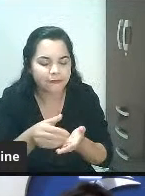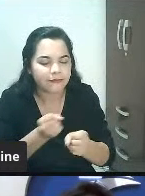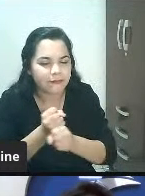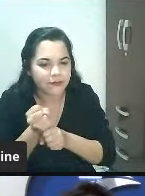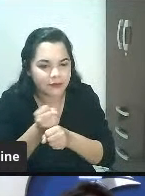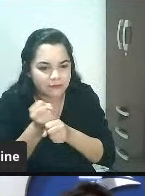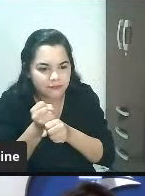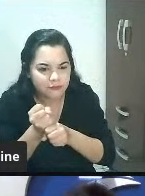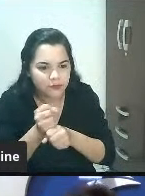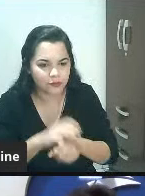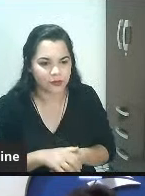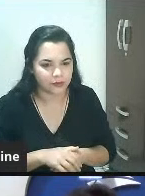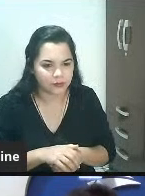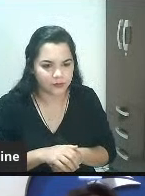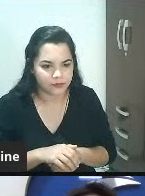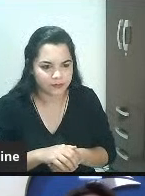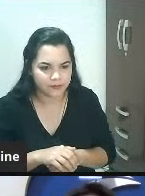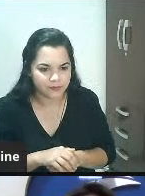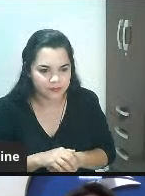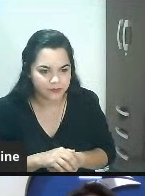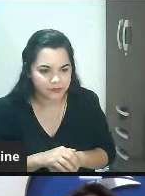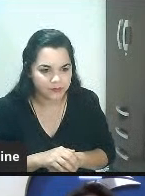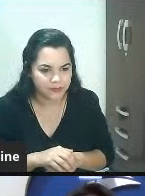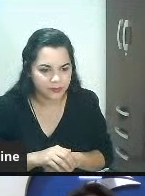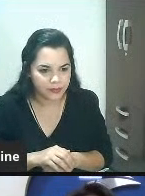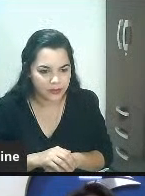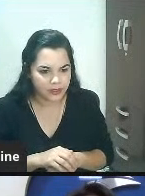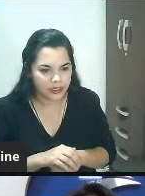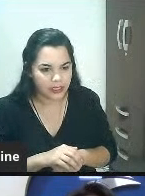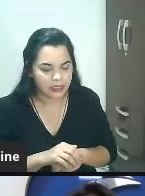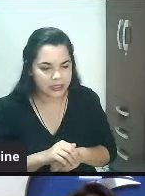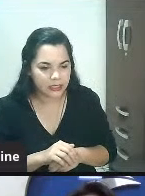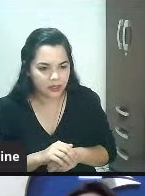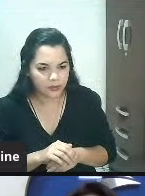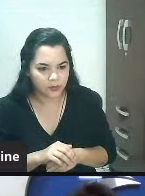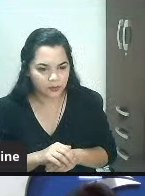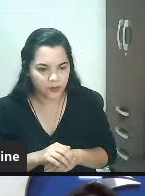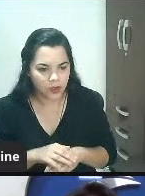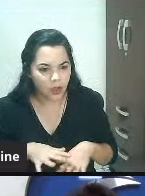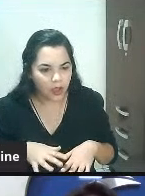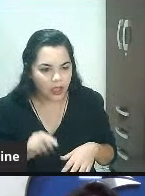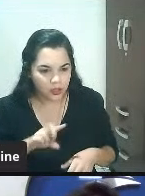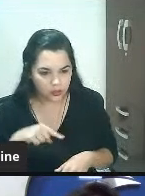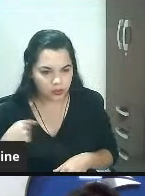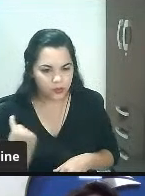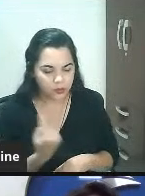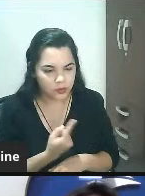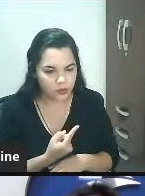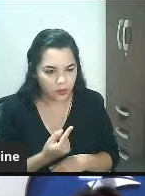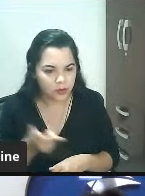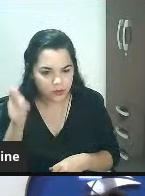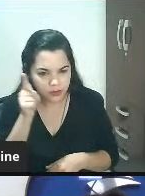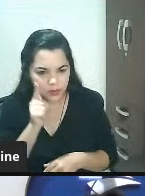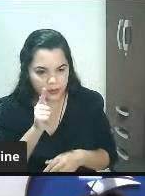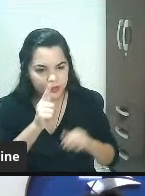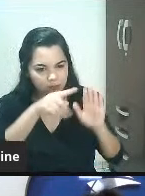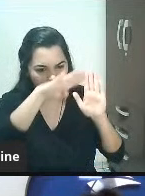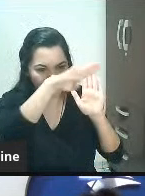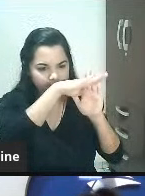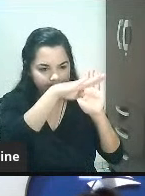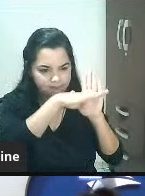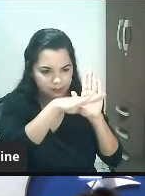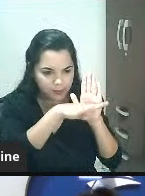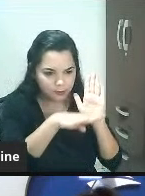Maravilha, maravilha. Vamos lá. Como nós roteirizamos esse conteúdo aqui, é muito importante a gente